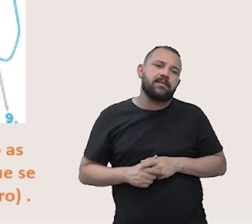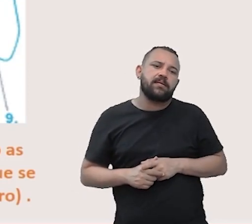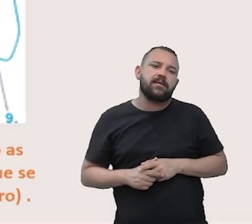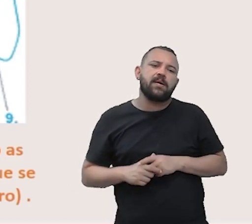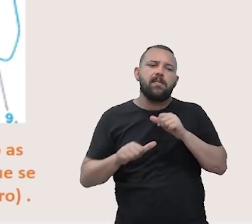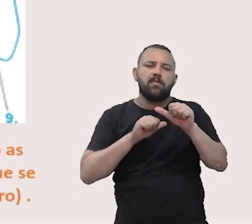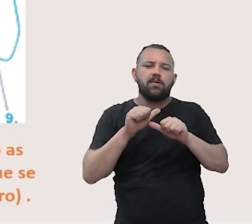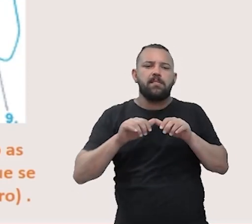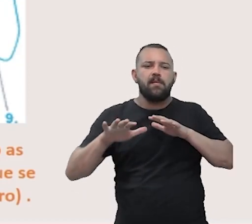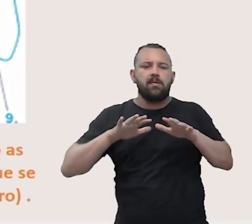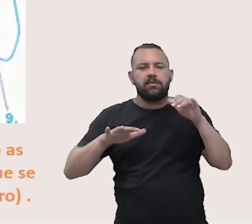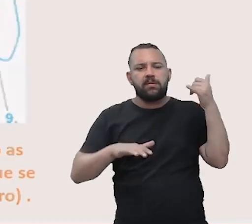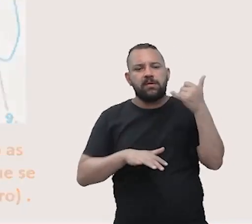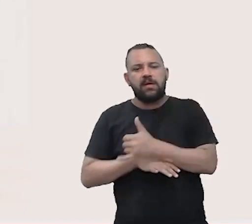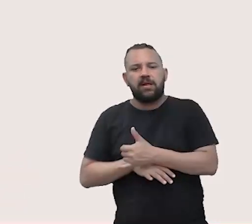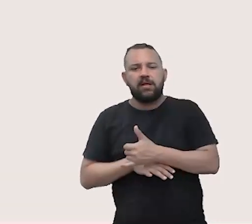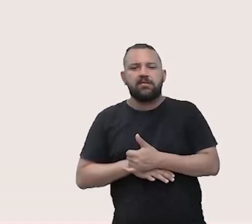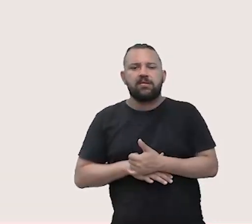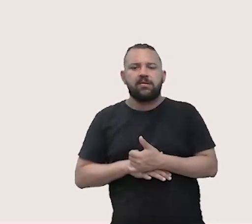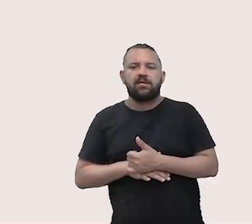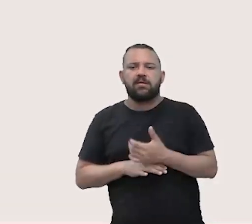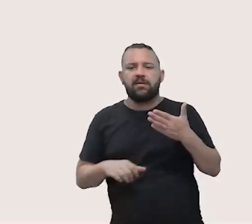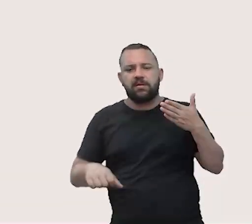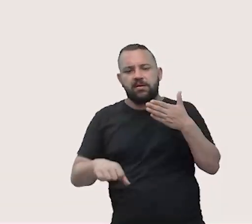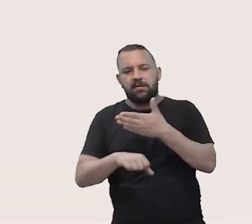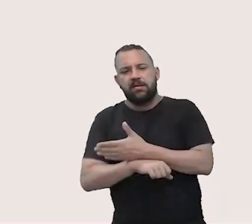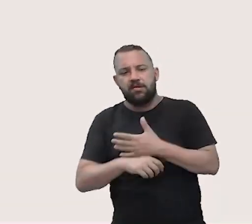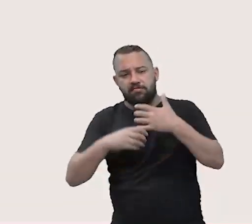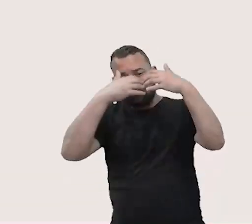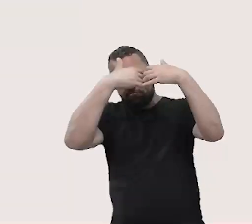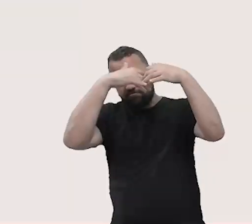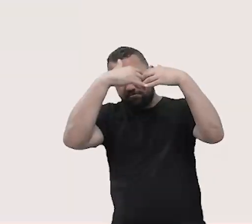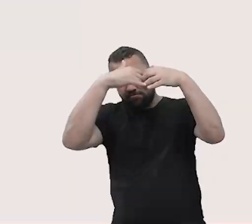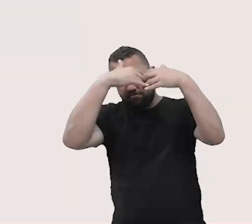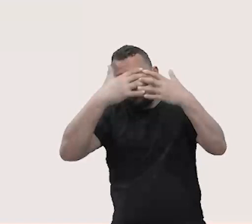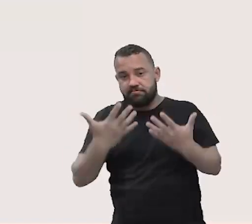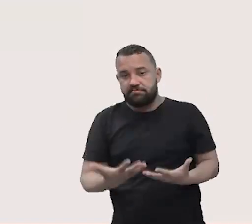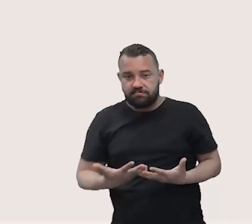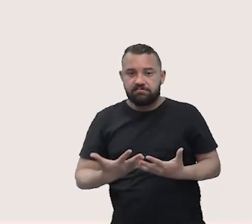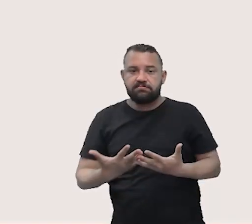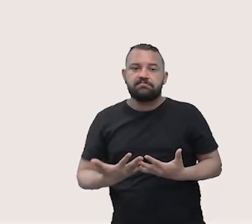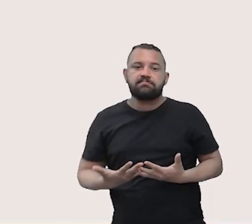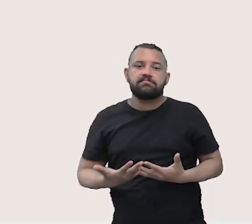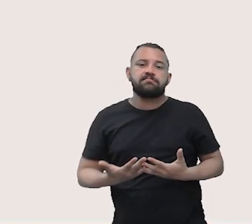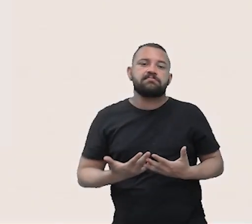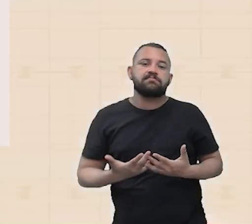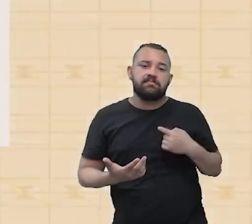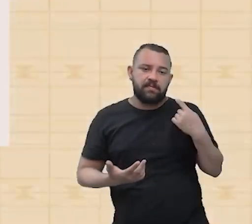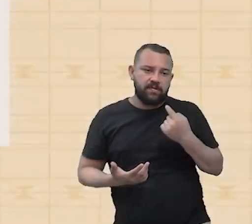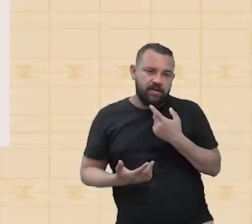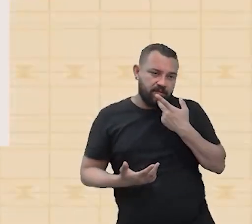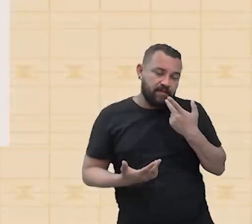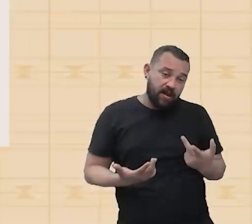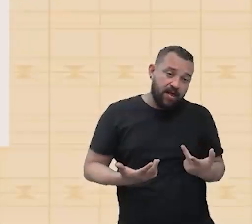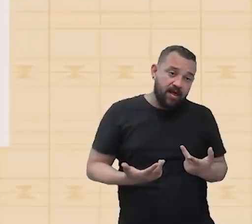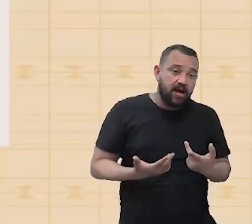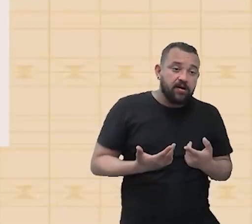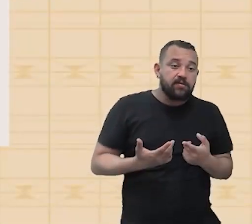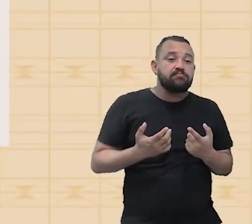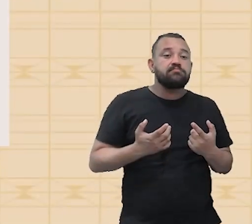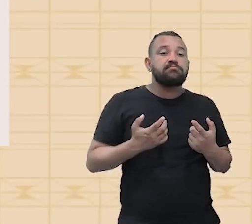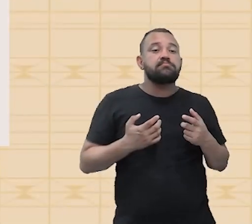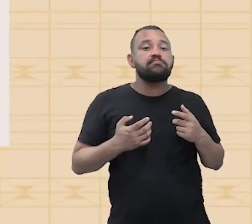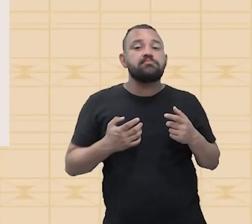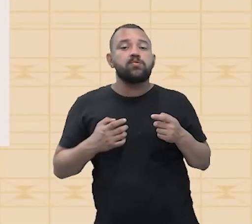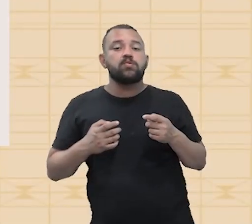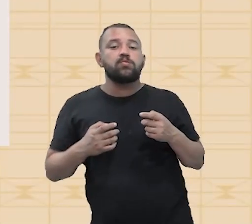estímulos elétricos que vai para nossas regiões da temporada. E aí, gente vai falar das qualidades fisiológicas,